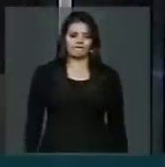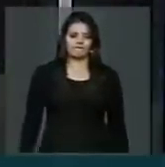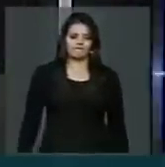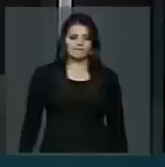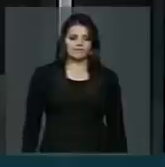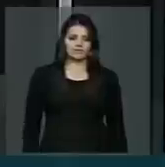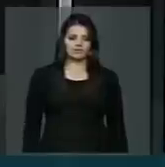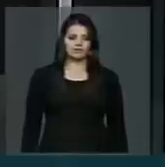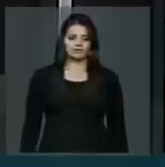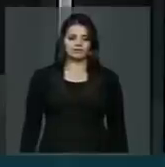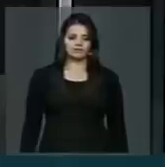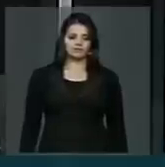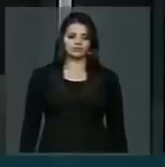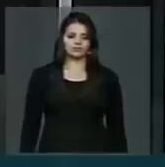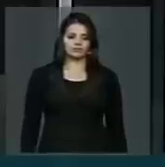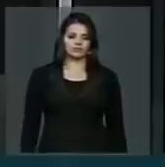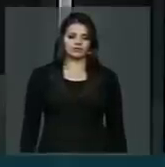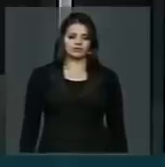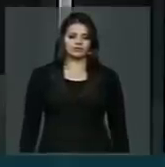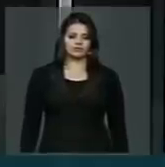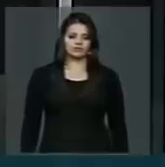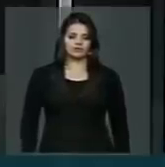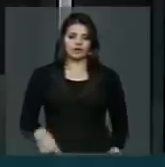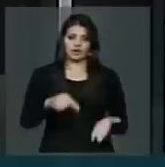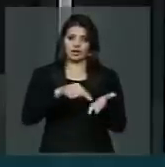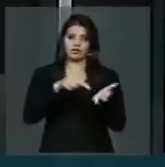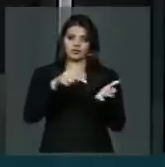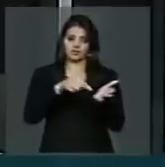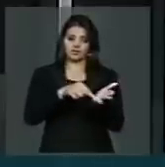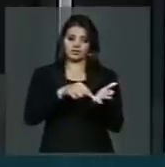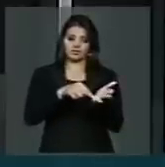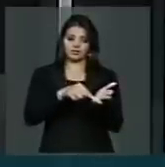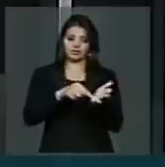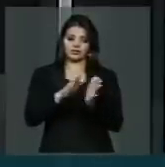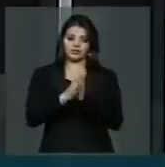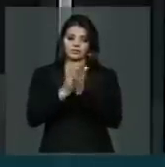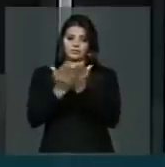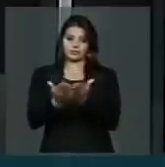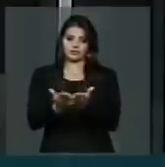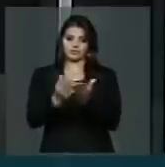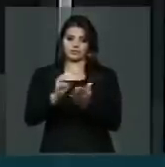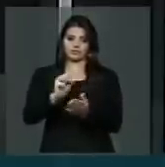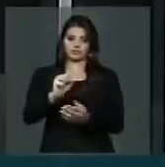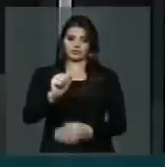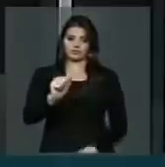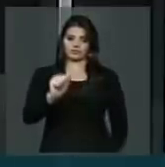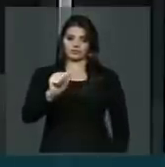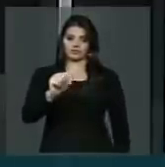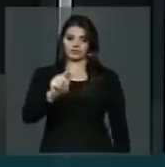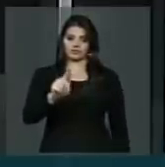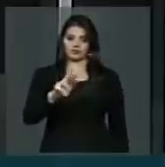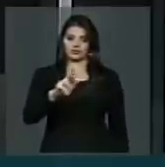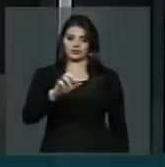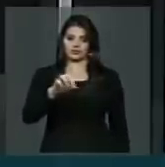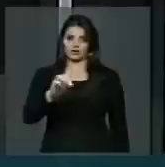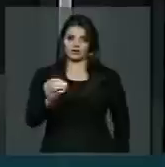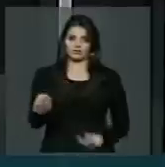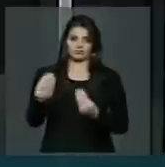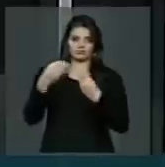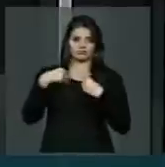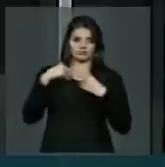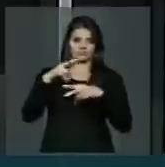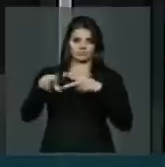E aqui, no livro sagrado que me foi presenteado pelo Sheik She'ah,